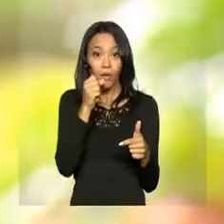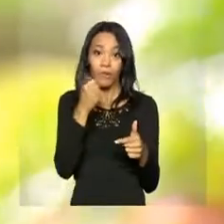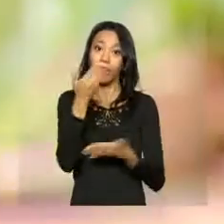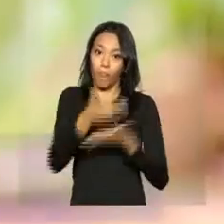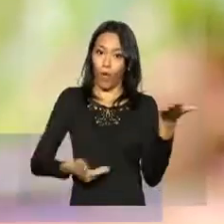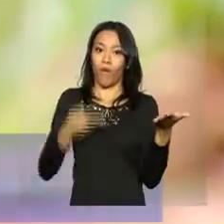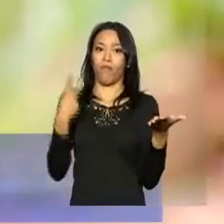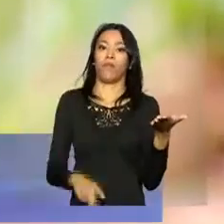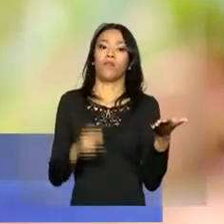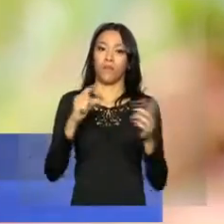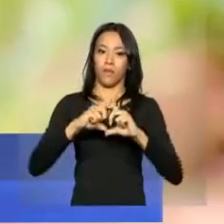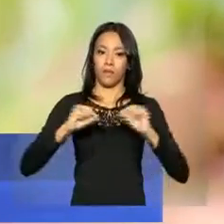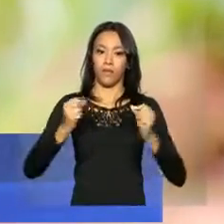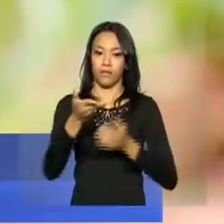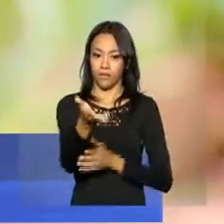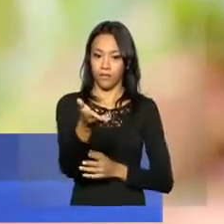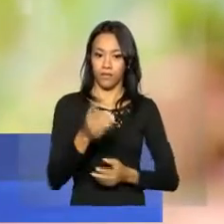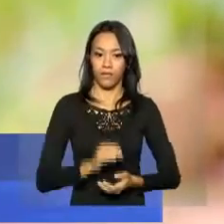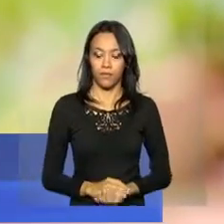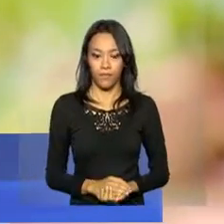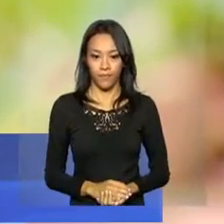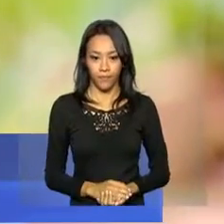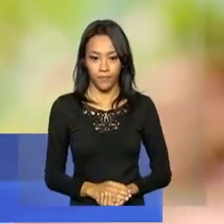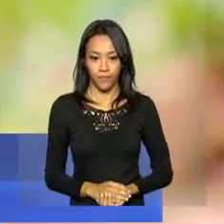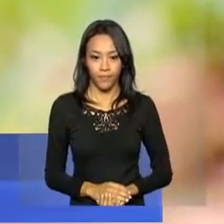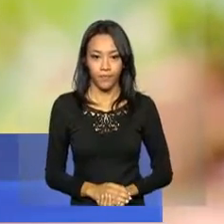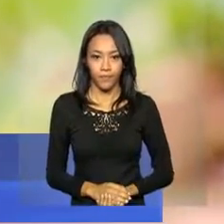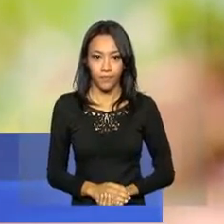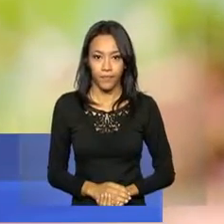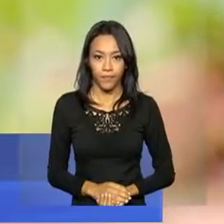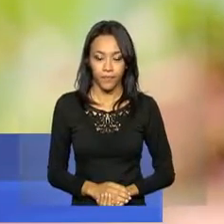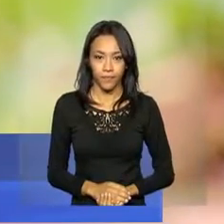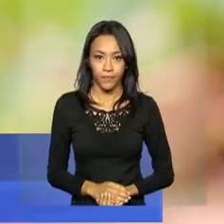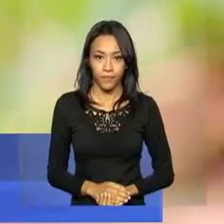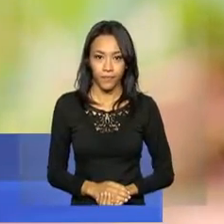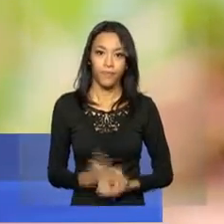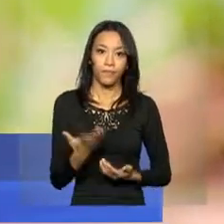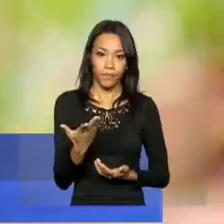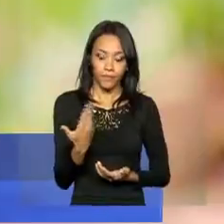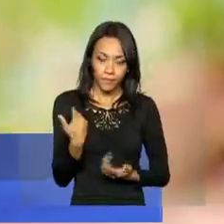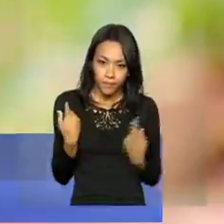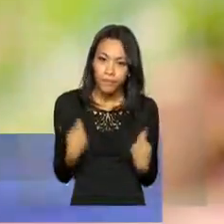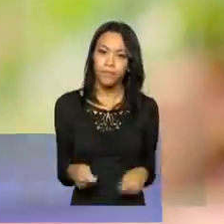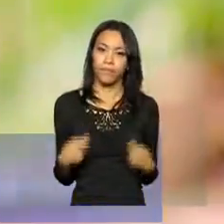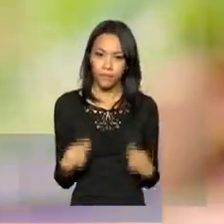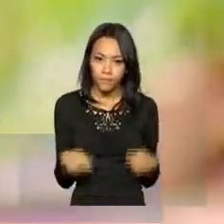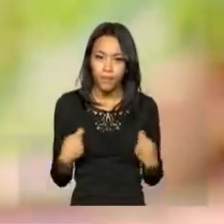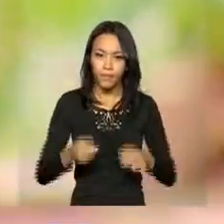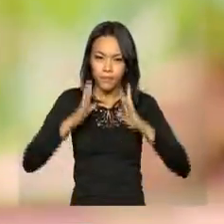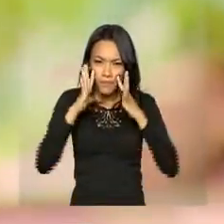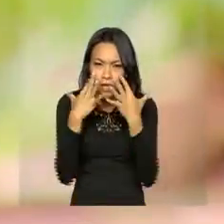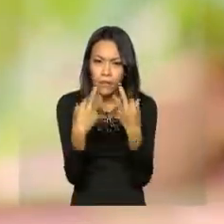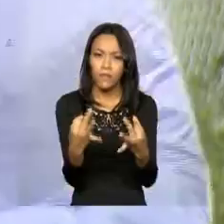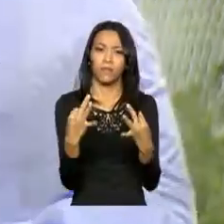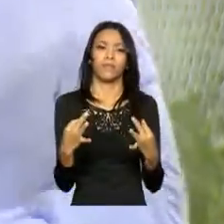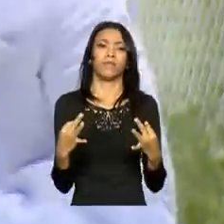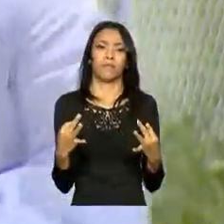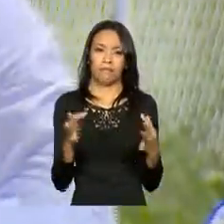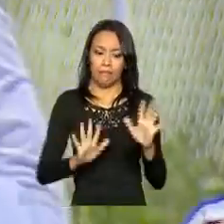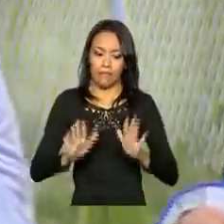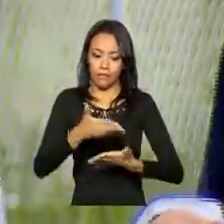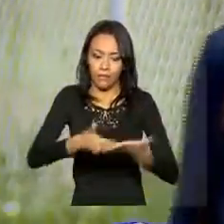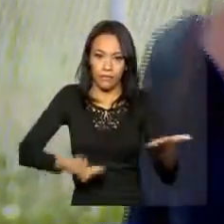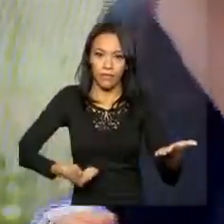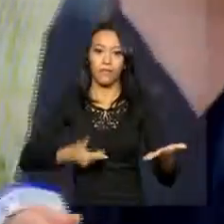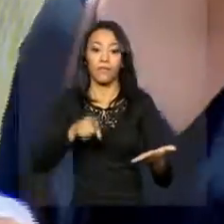Brasília. Ajudar a gente que precisa de atenção de saúde. Para